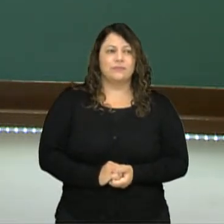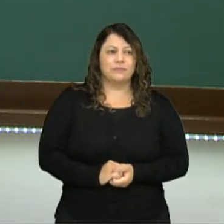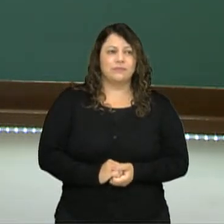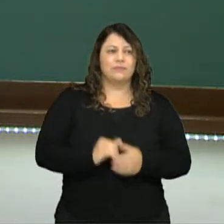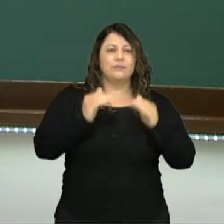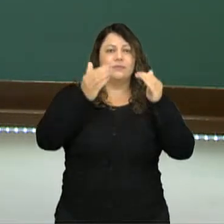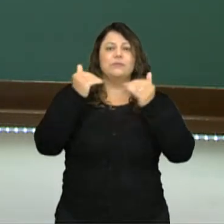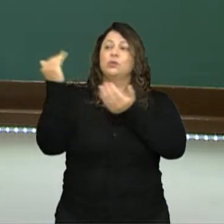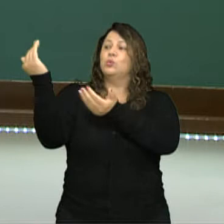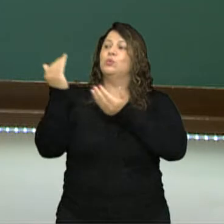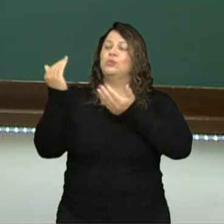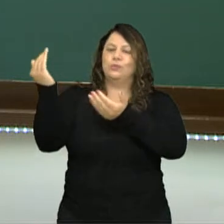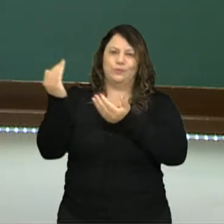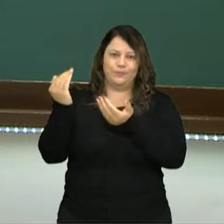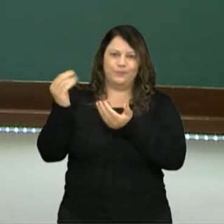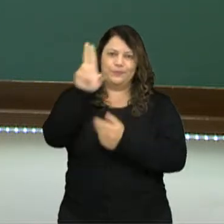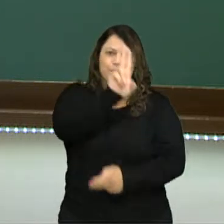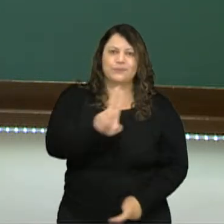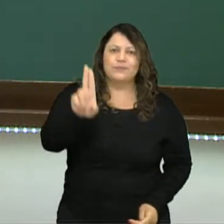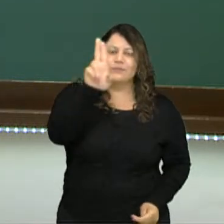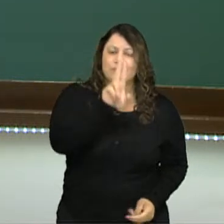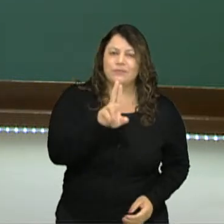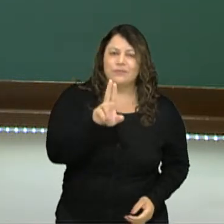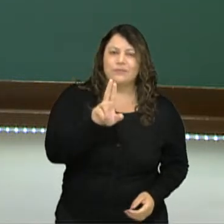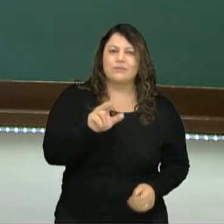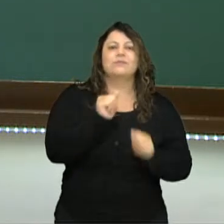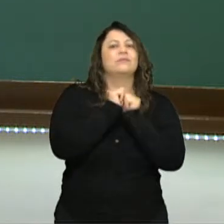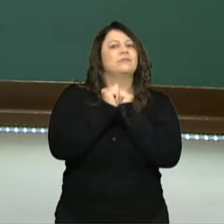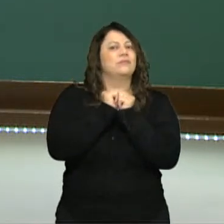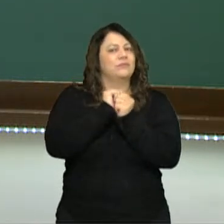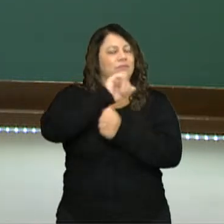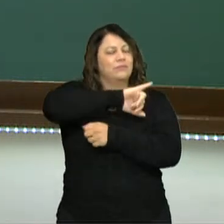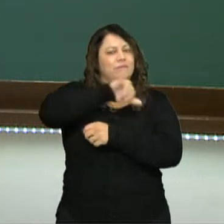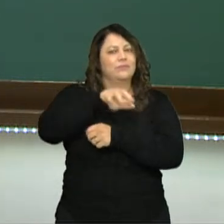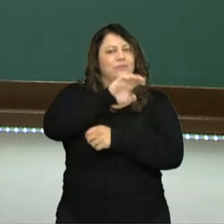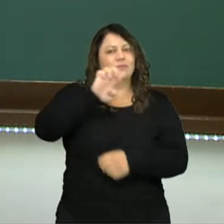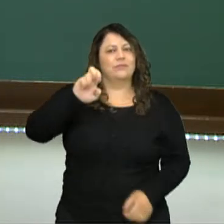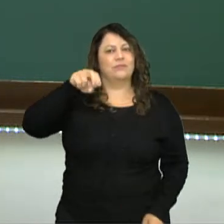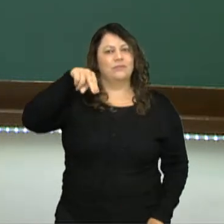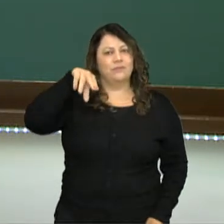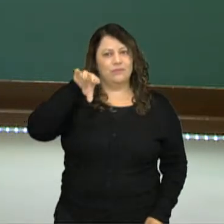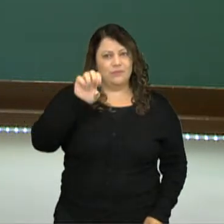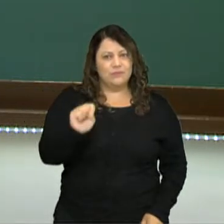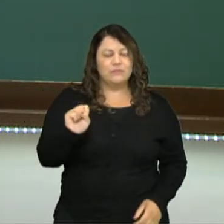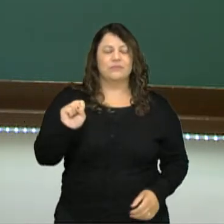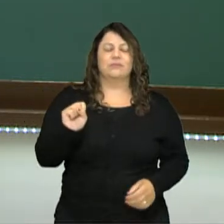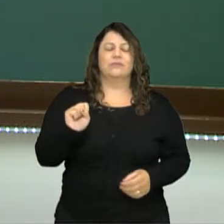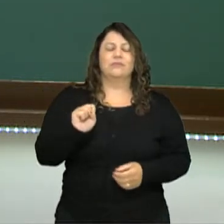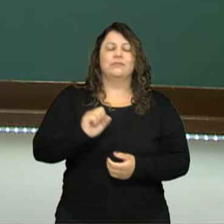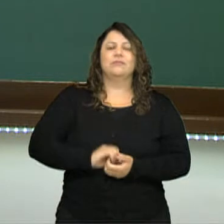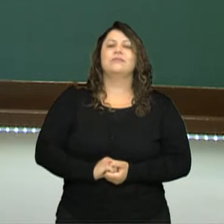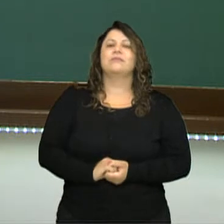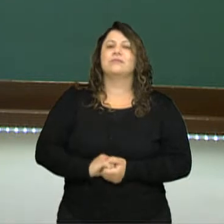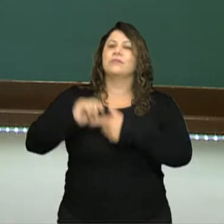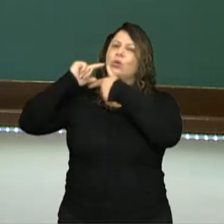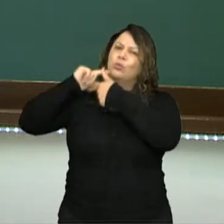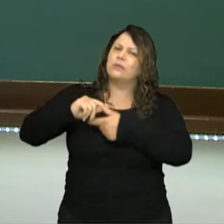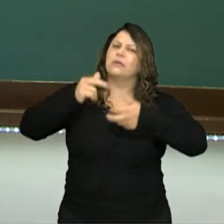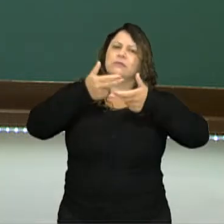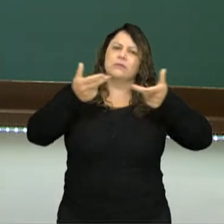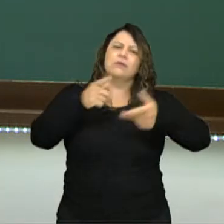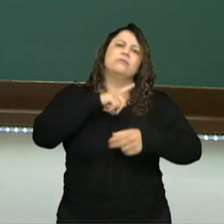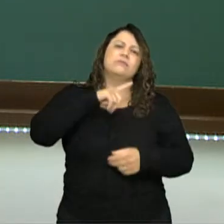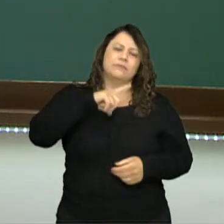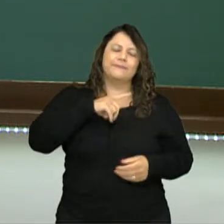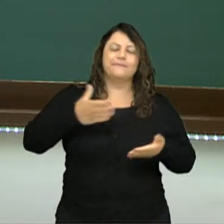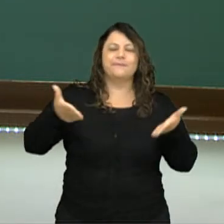Os jovens usavam jeans. Blue jeans é o jeans tradicional que nós temos hoje. Jeans became a